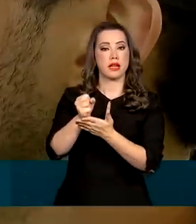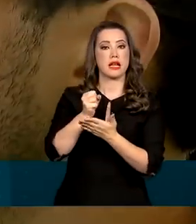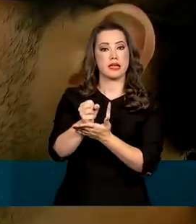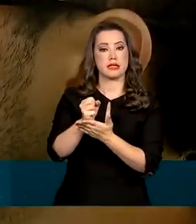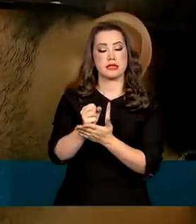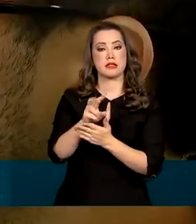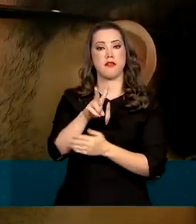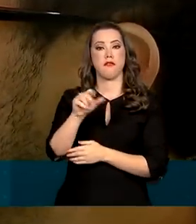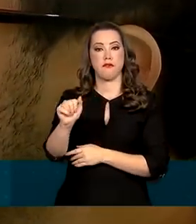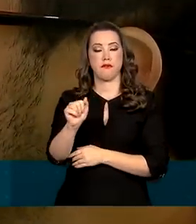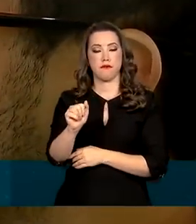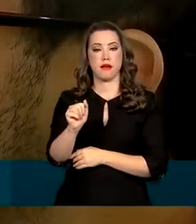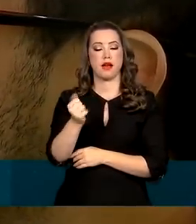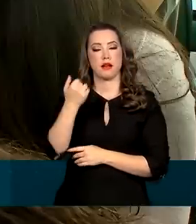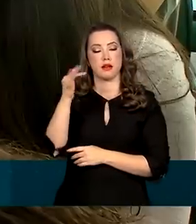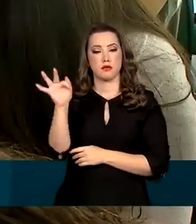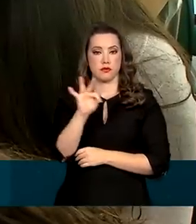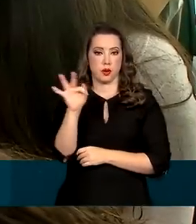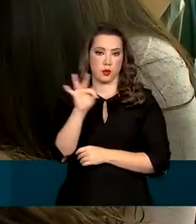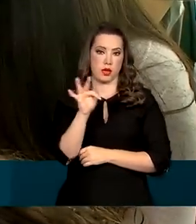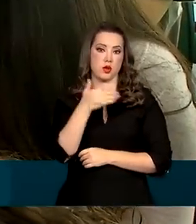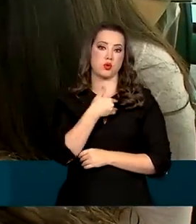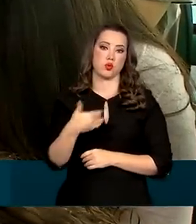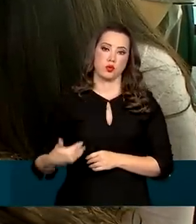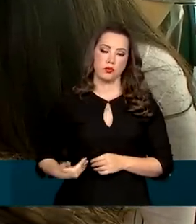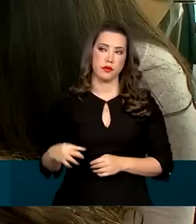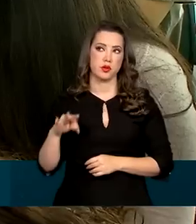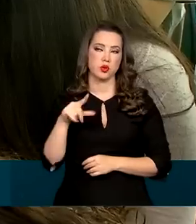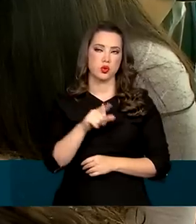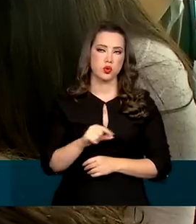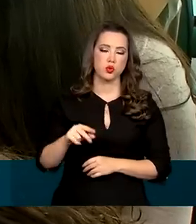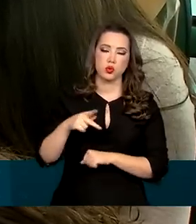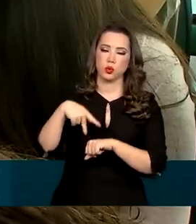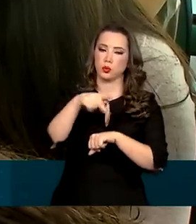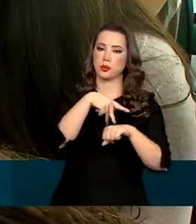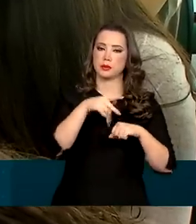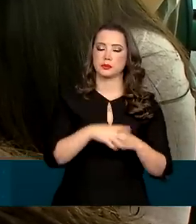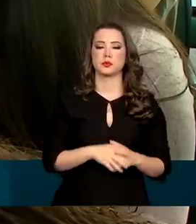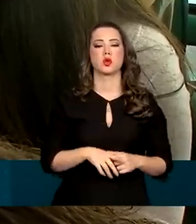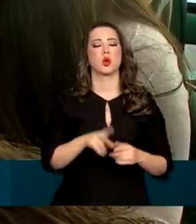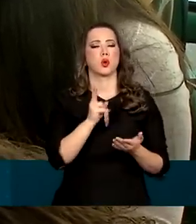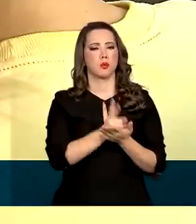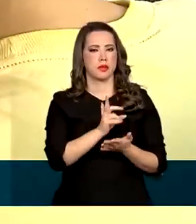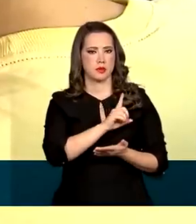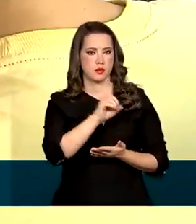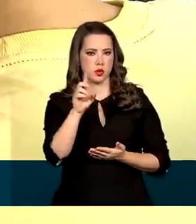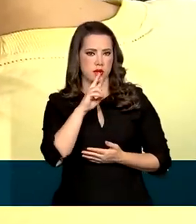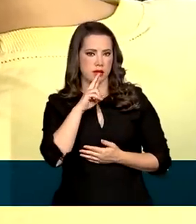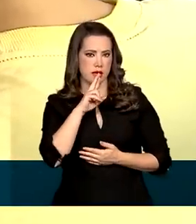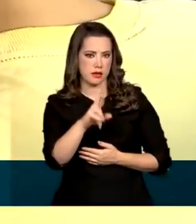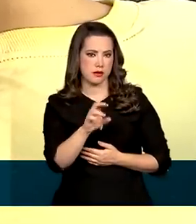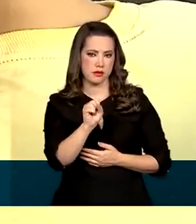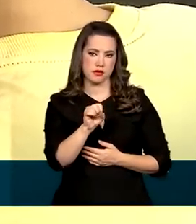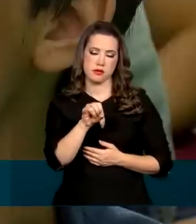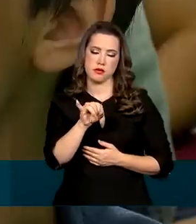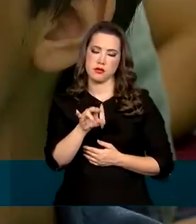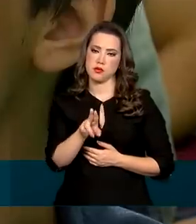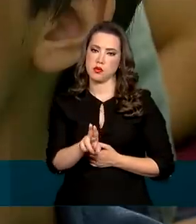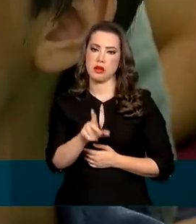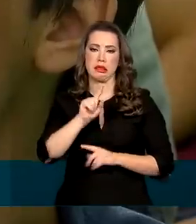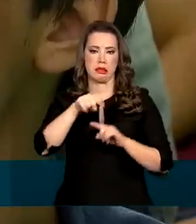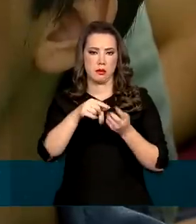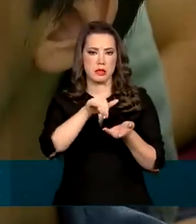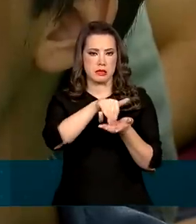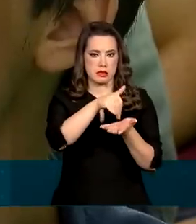Aí, olha só, Renata, também no dia 28 de fevereiro, mesmo dia do resultado do Sisu, serão abertas as inscrições para o Prouni, o